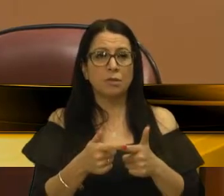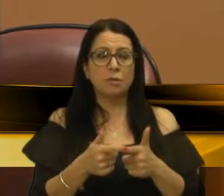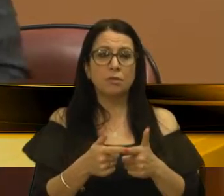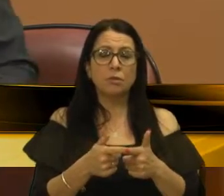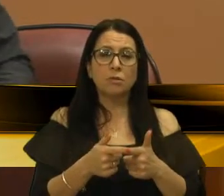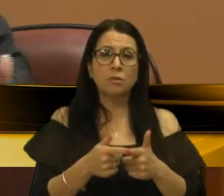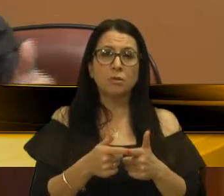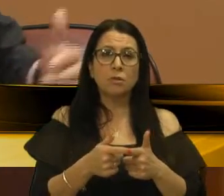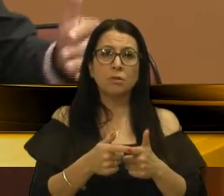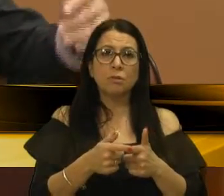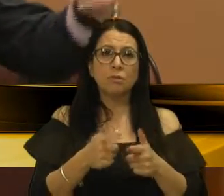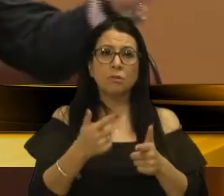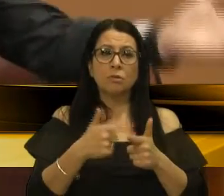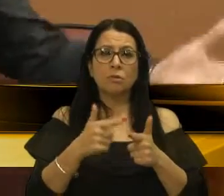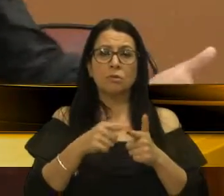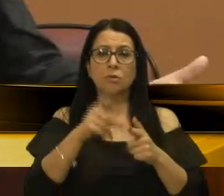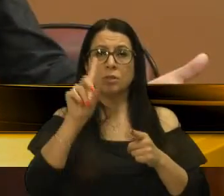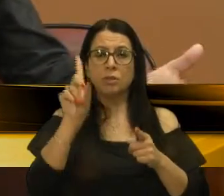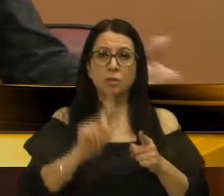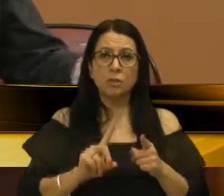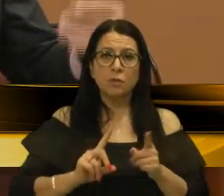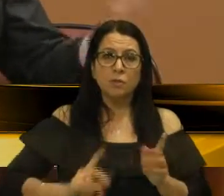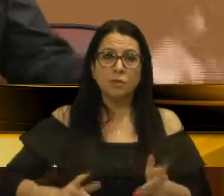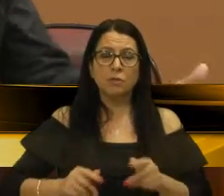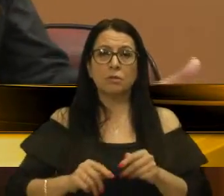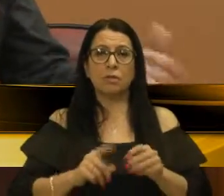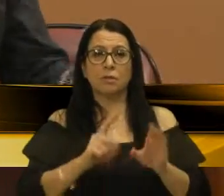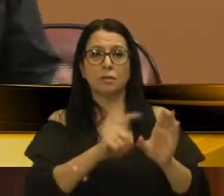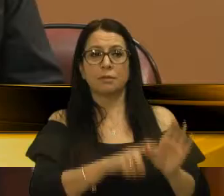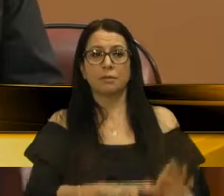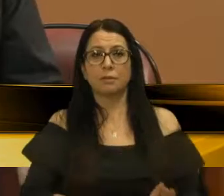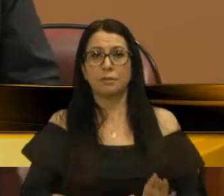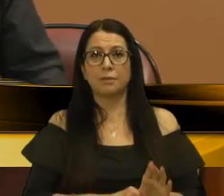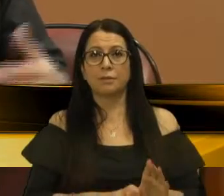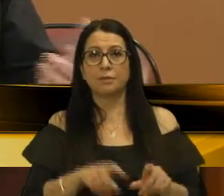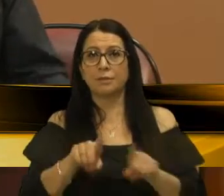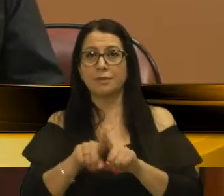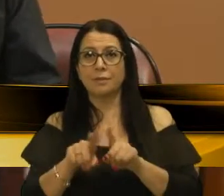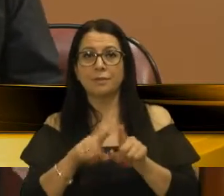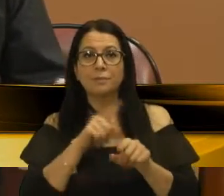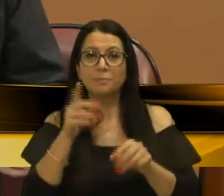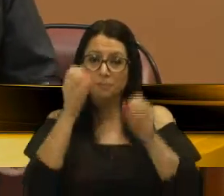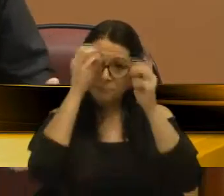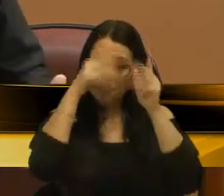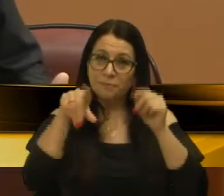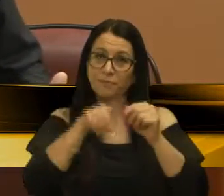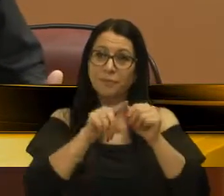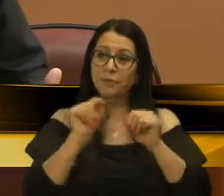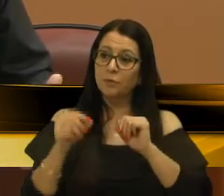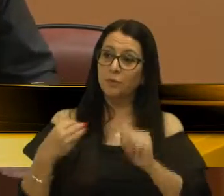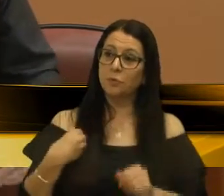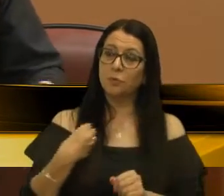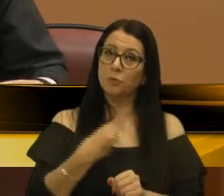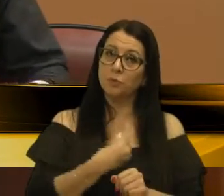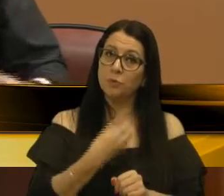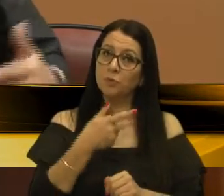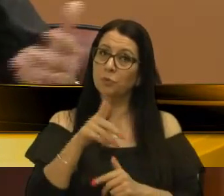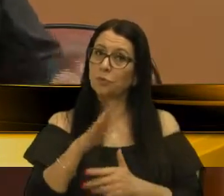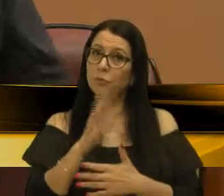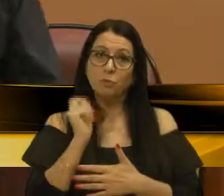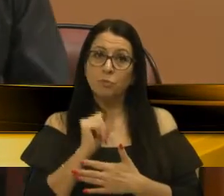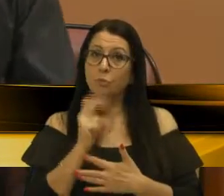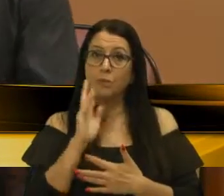por causa de uma situação que poderia, lá atrás, ter buscado a conhecimento, um médico, e talvez não